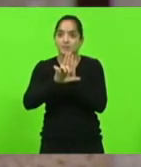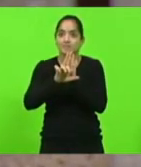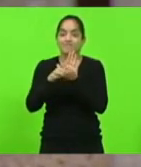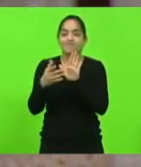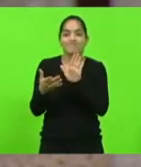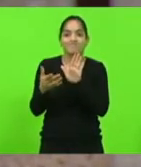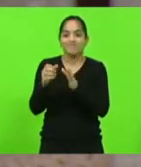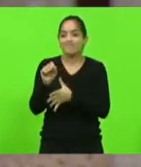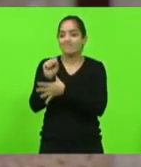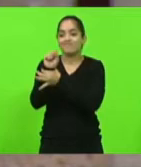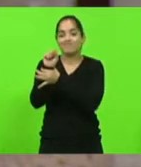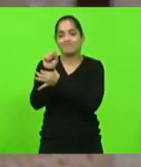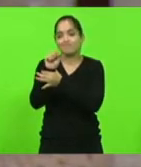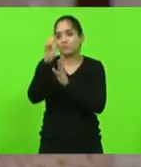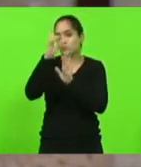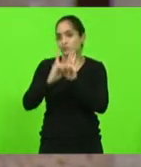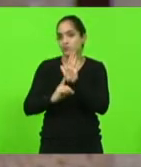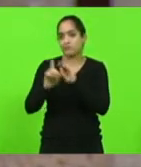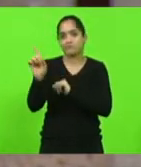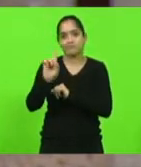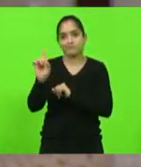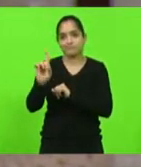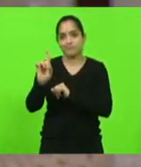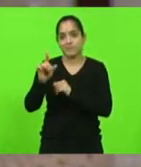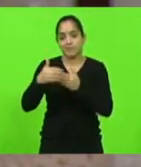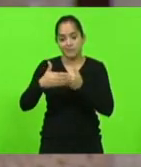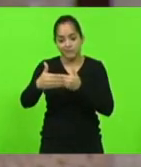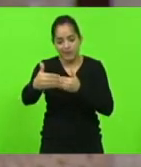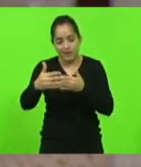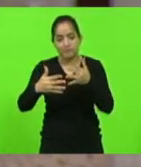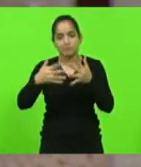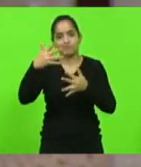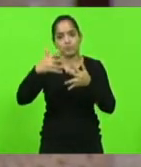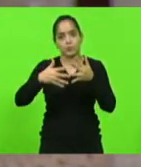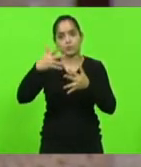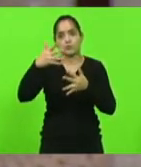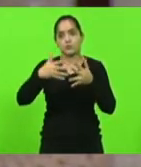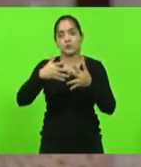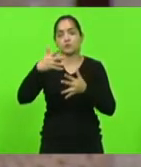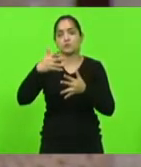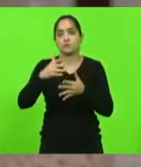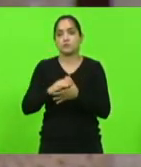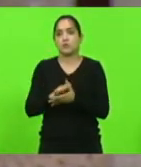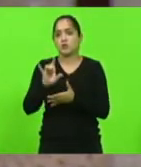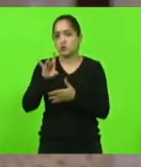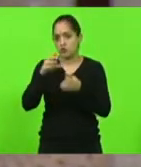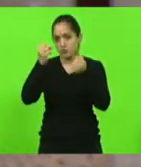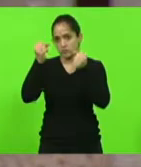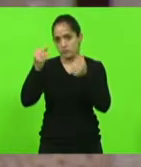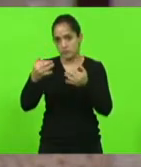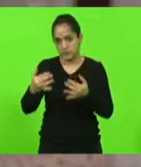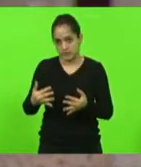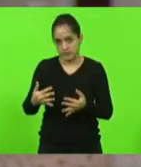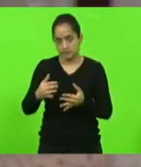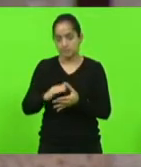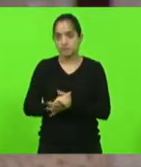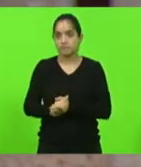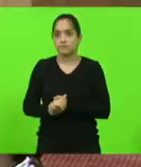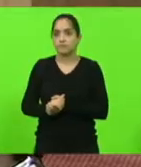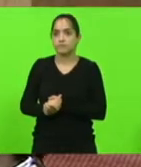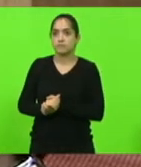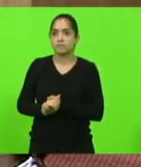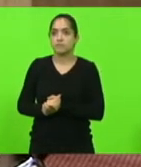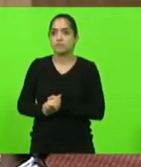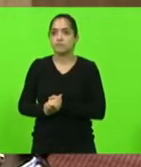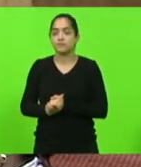vai garantir o direito ela vai gerar confusão era só isso que eu queria dizer senhor presidente e senhores deputados a palavra